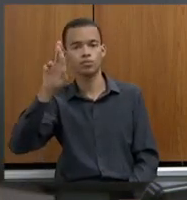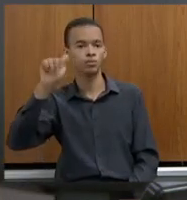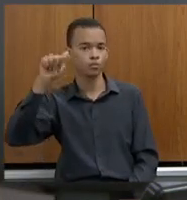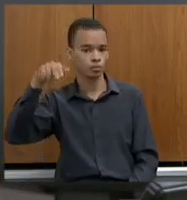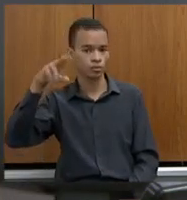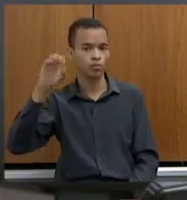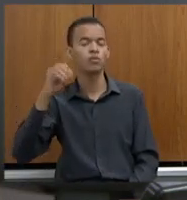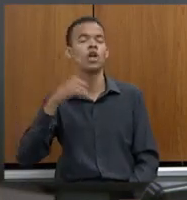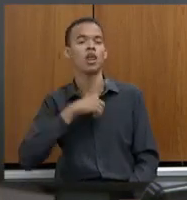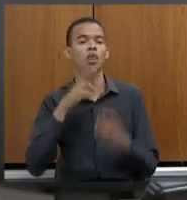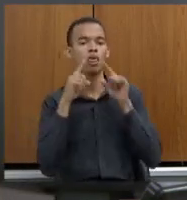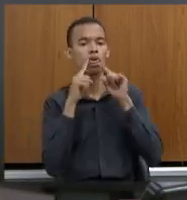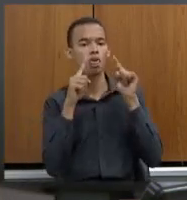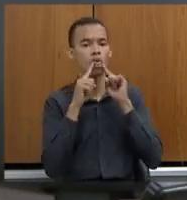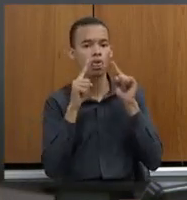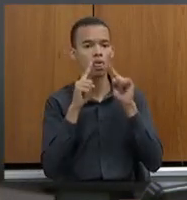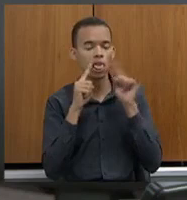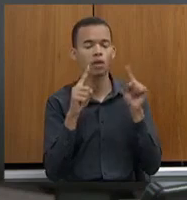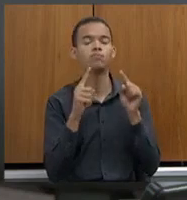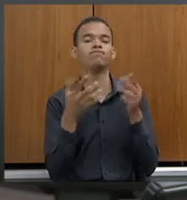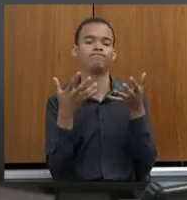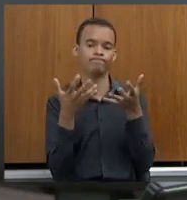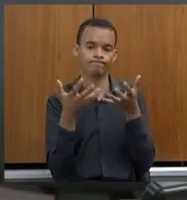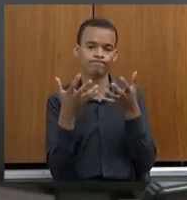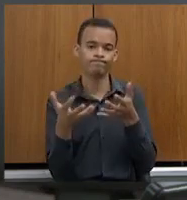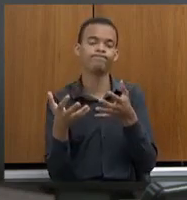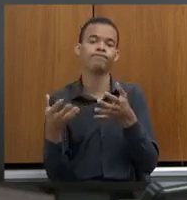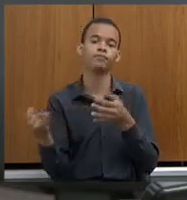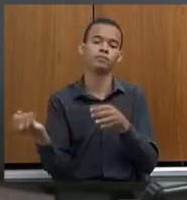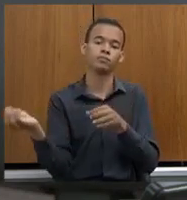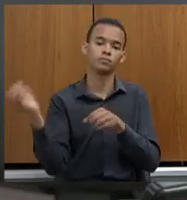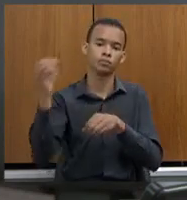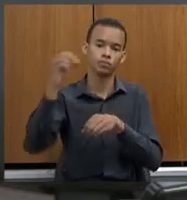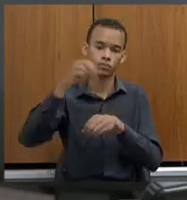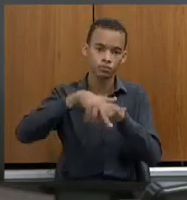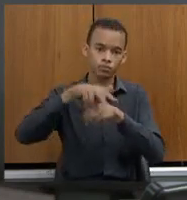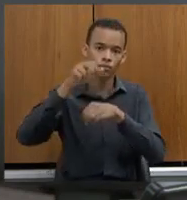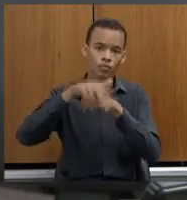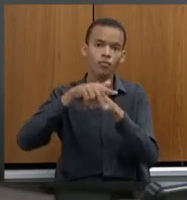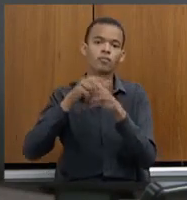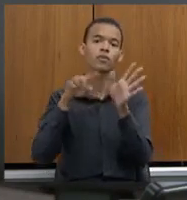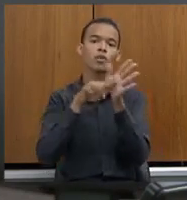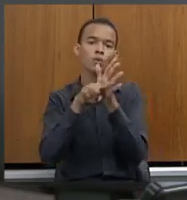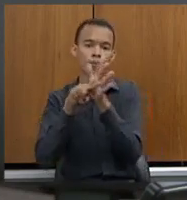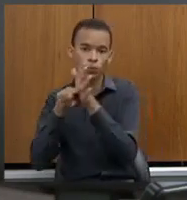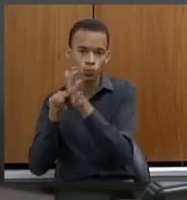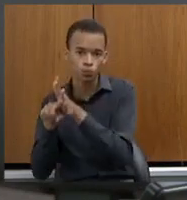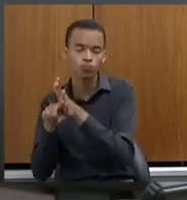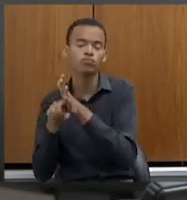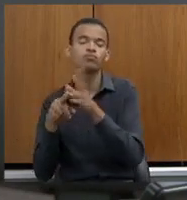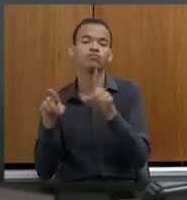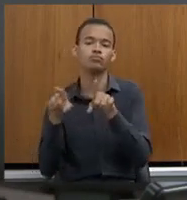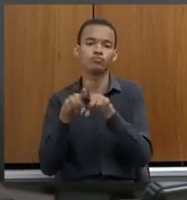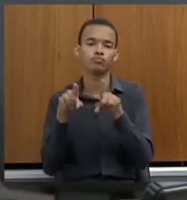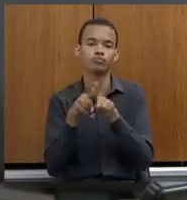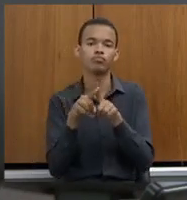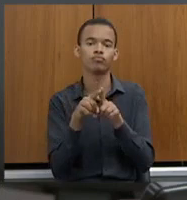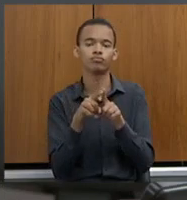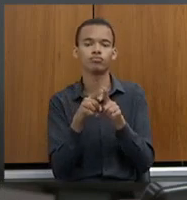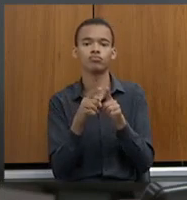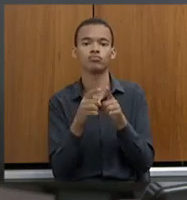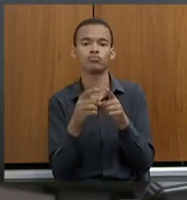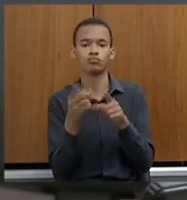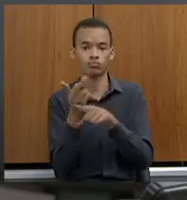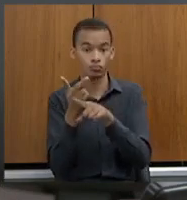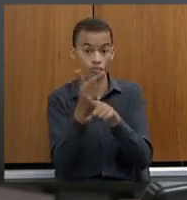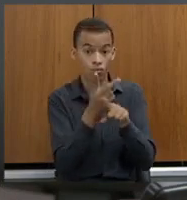Então, já passo às mãos de V. Exª, Dr. Joaquim, o requerimento, a cópia do requerimento que já foi aprovado,